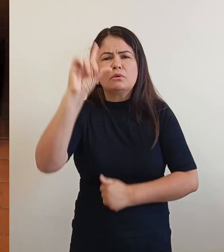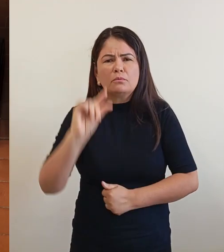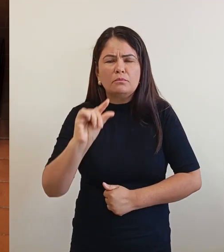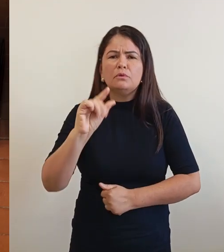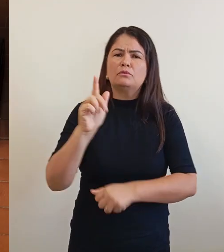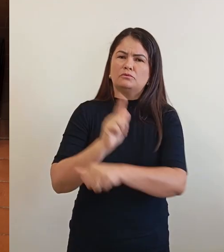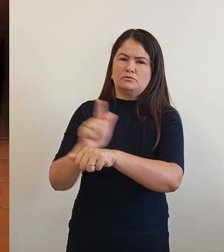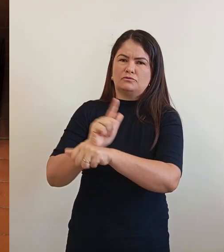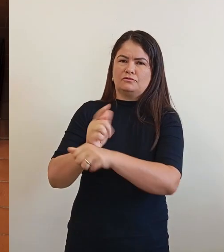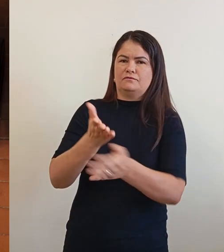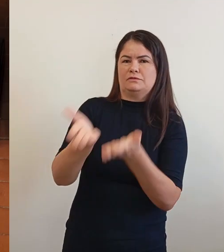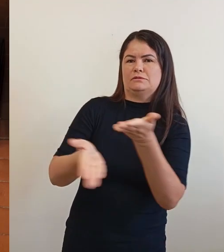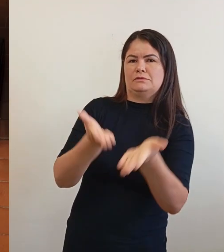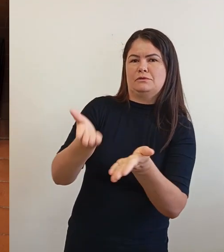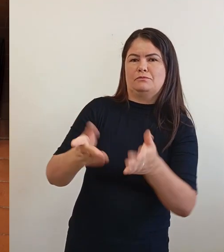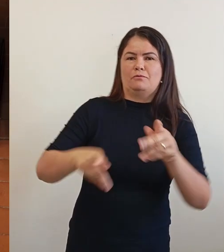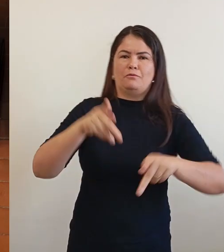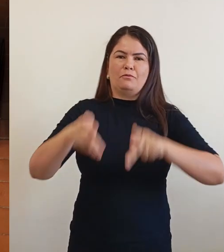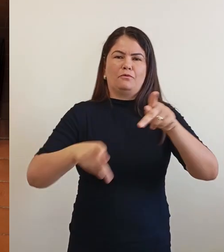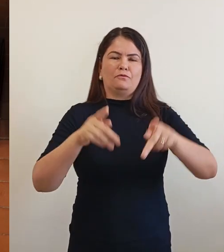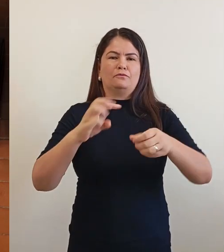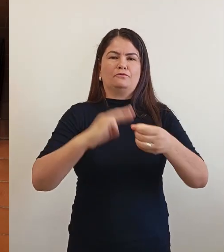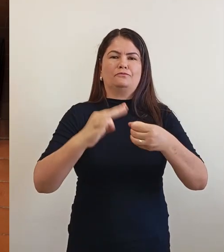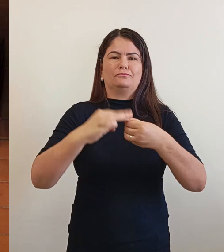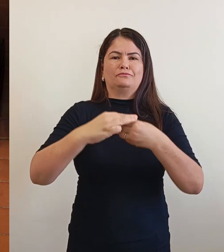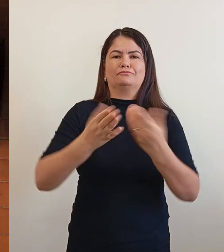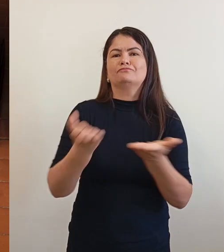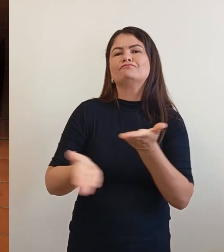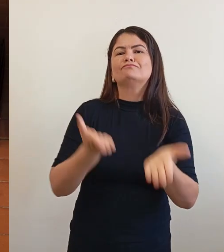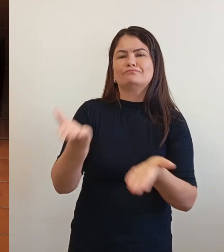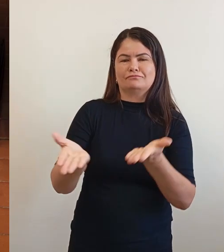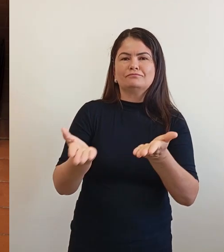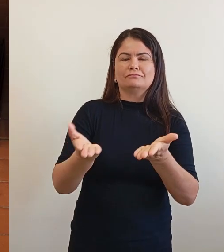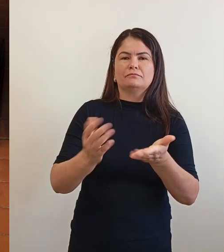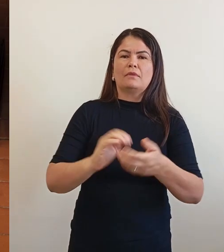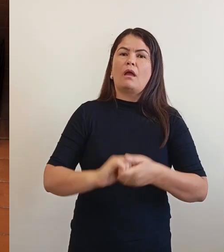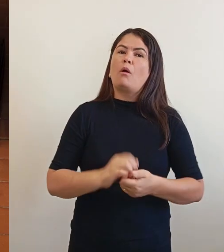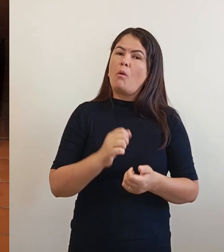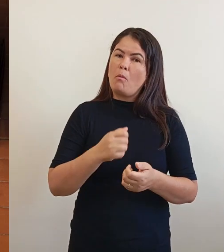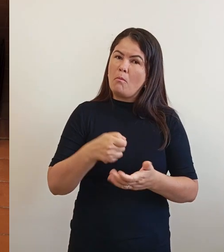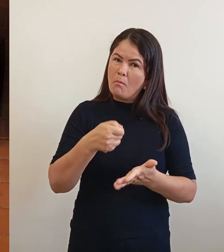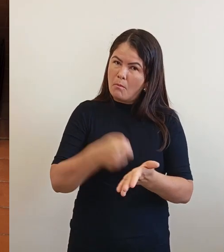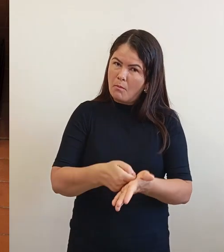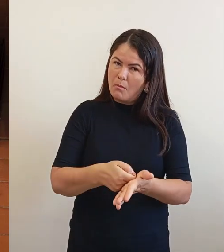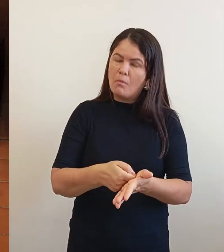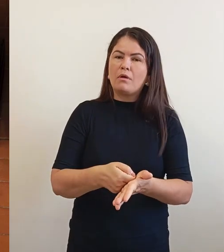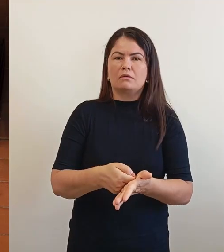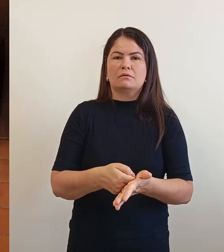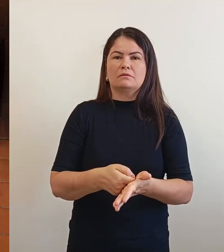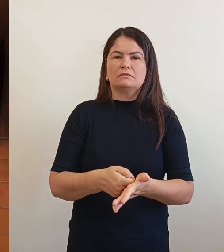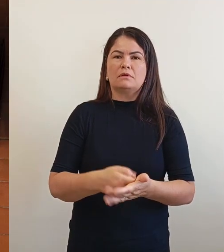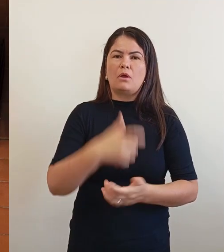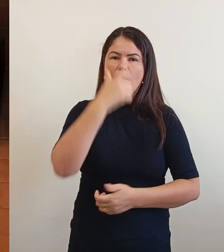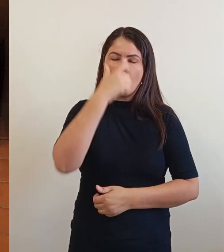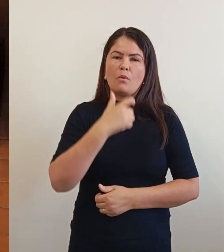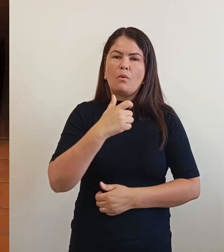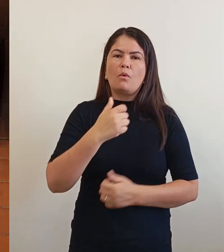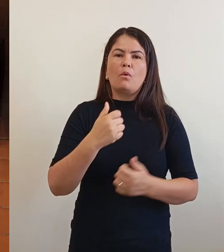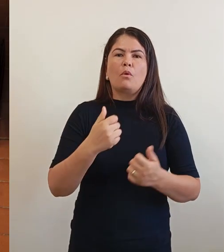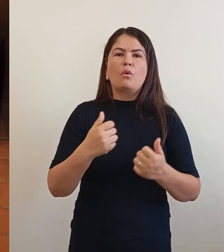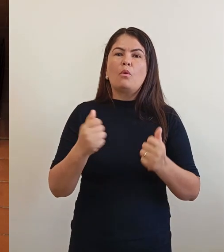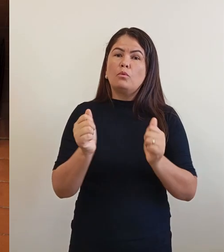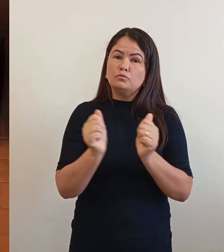E vocês podem ter certeza disso, eu, juntamente com o Luiz Pirino, nós vamos dar o sangue em prol disso,